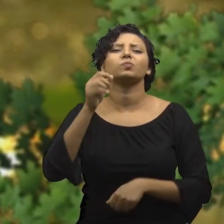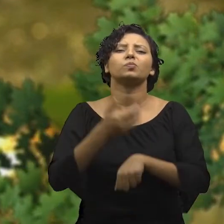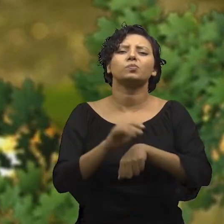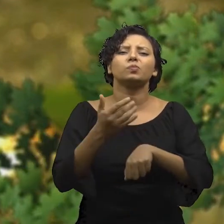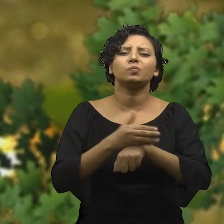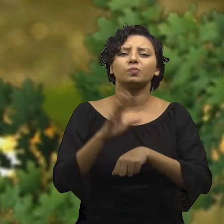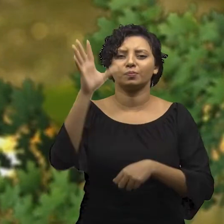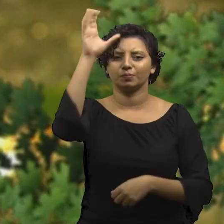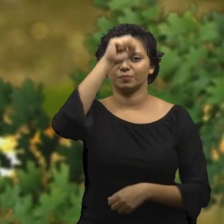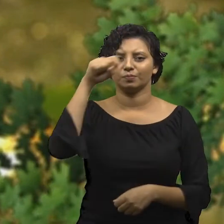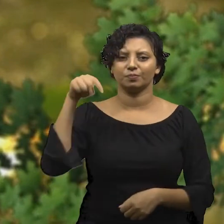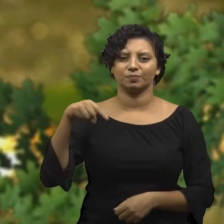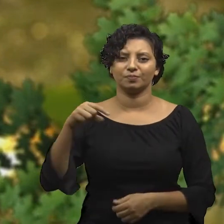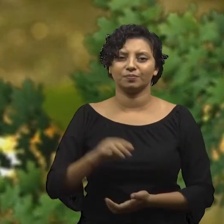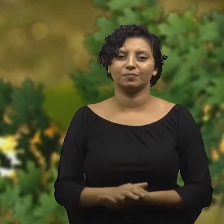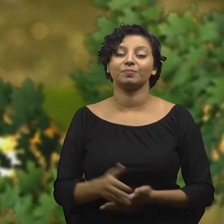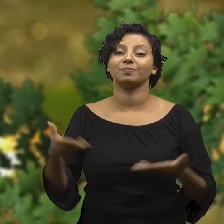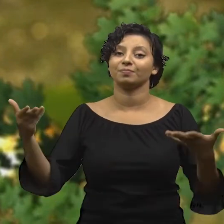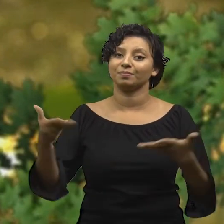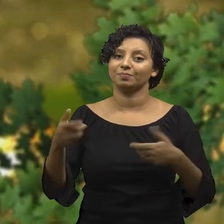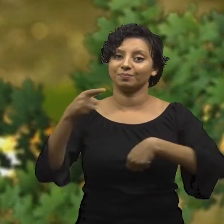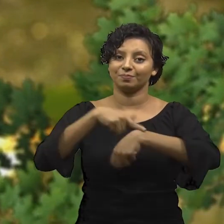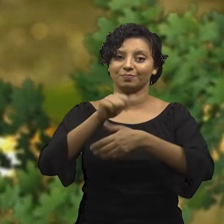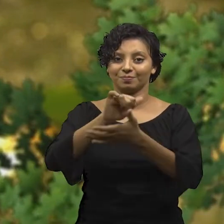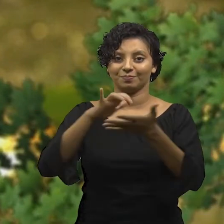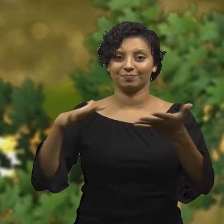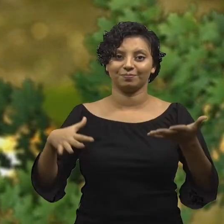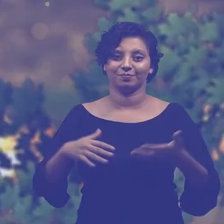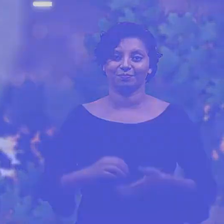Acompanhe comigo a hora da atividade.